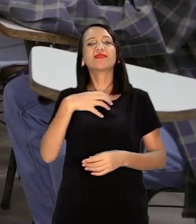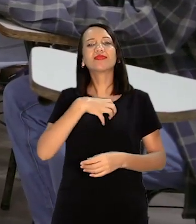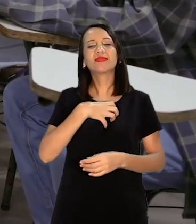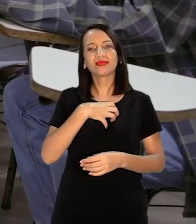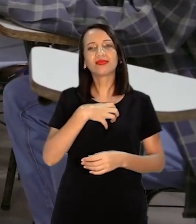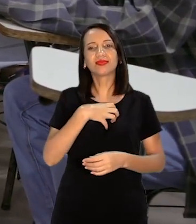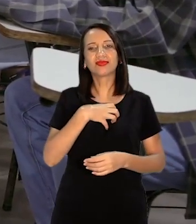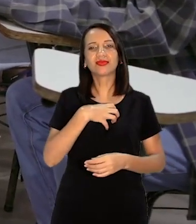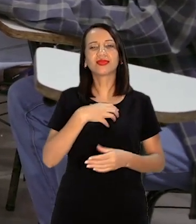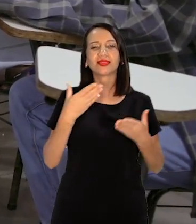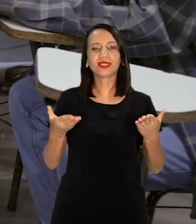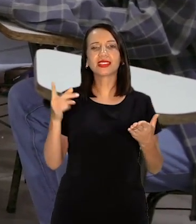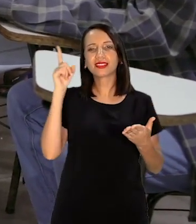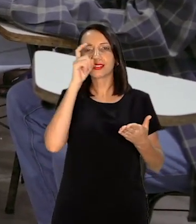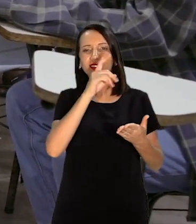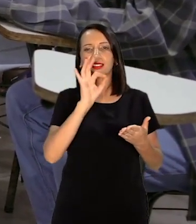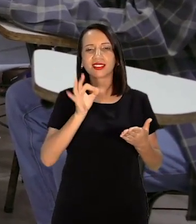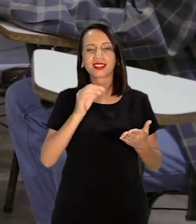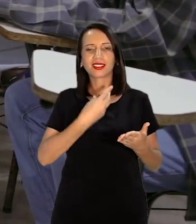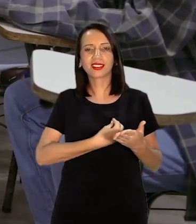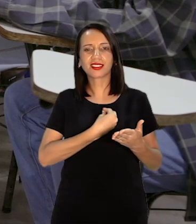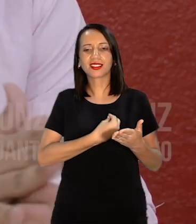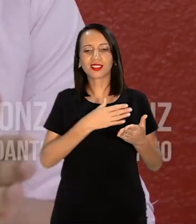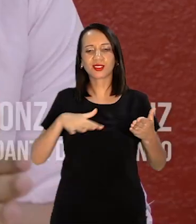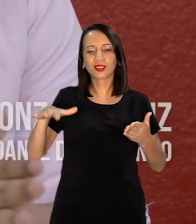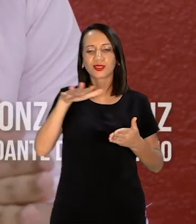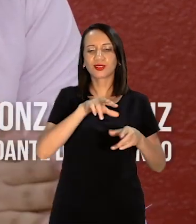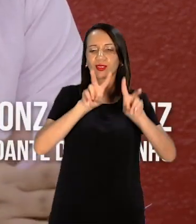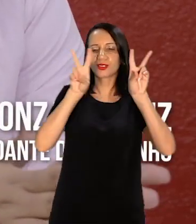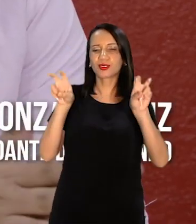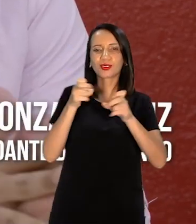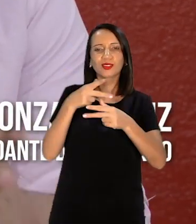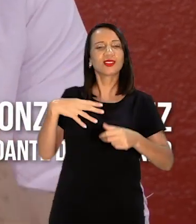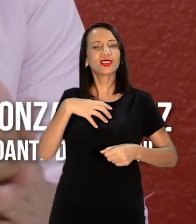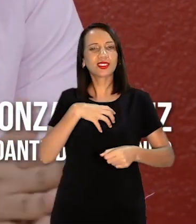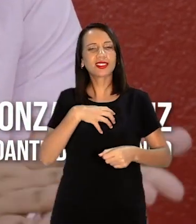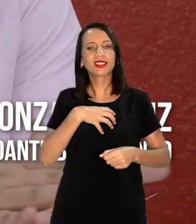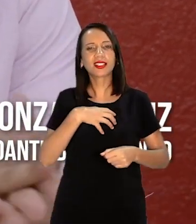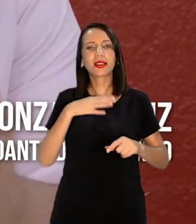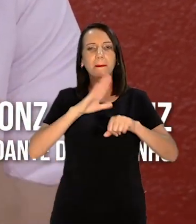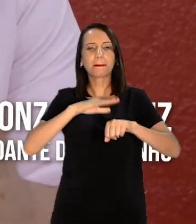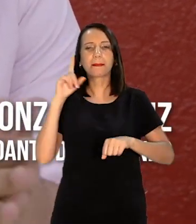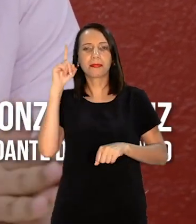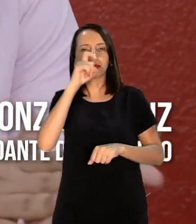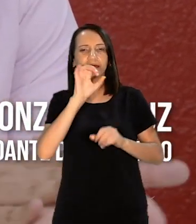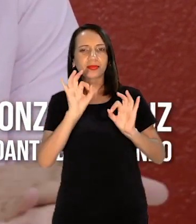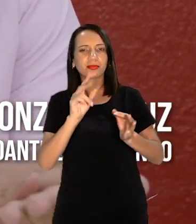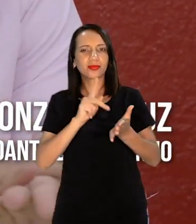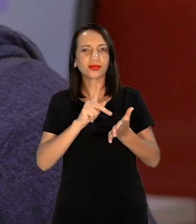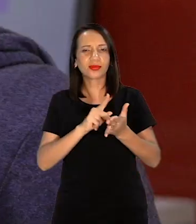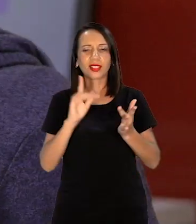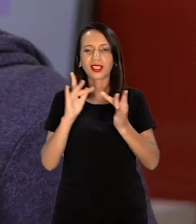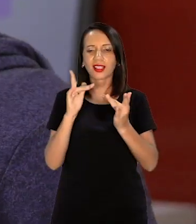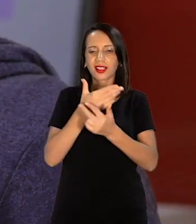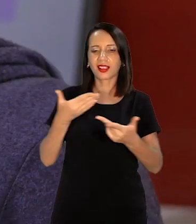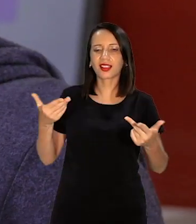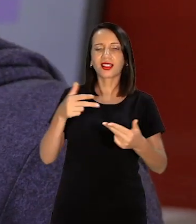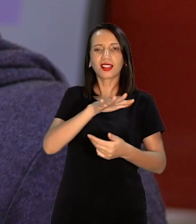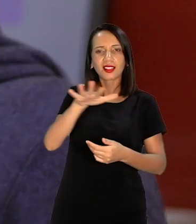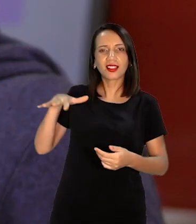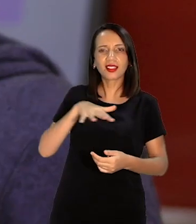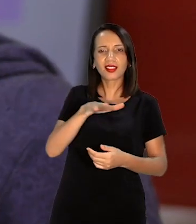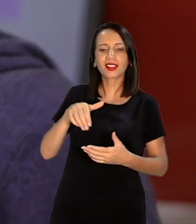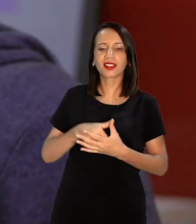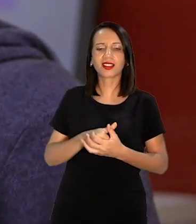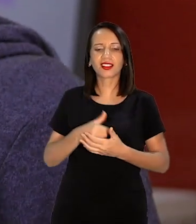do cursinho É difícil se ela auxiliar o tempo das 90 questões Mas eu acho que a questão mais... Carlos Cruz É um pouco nervoso